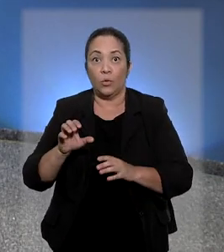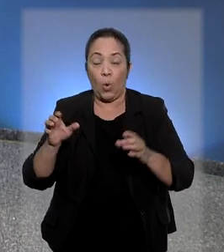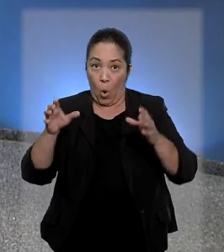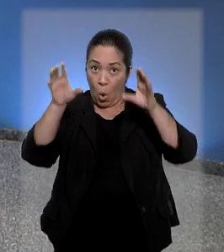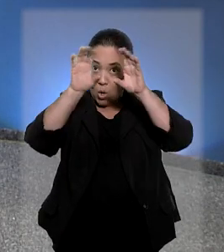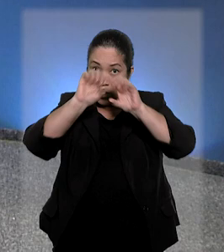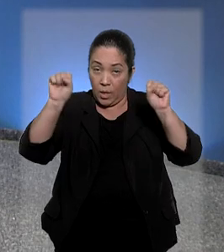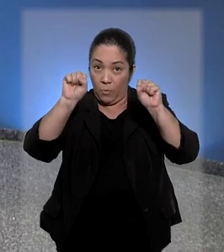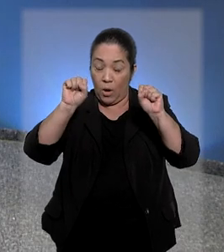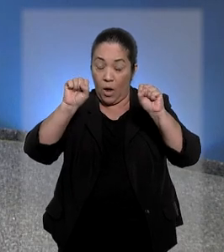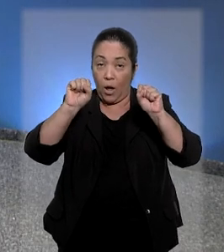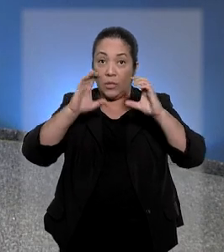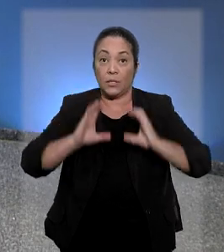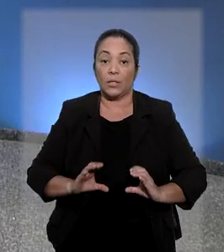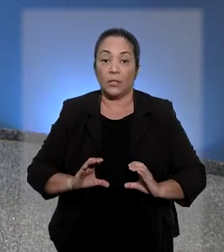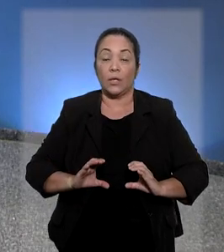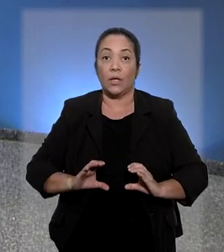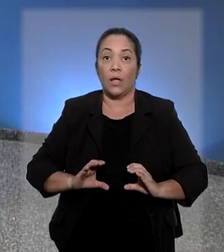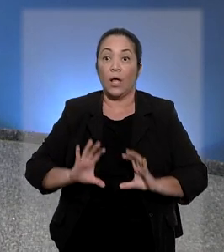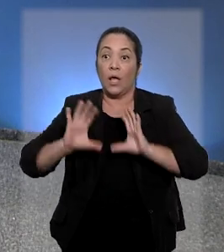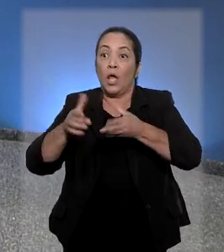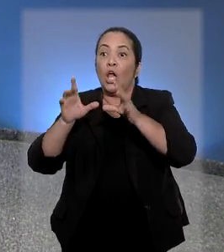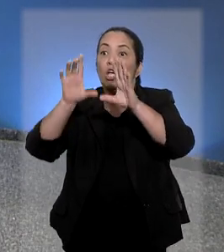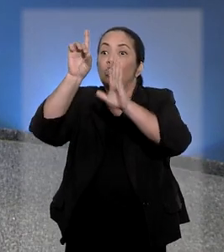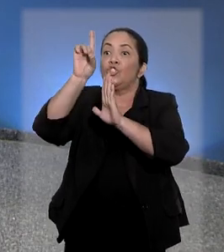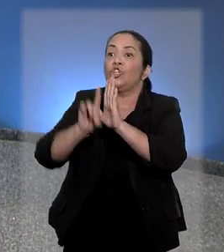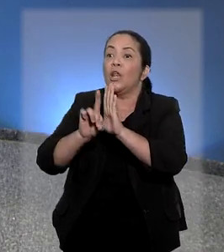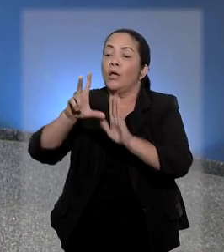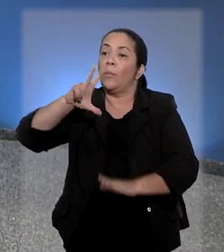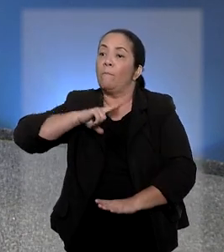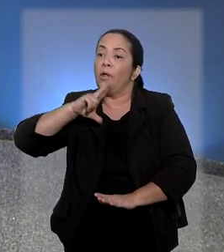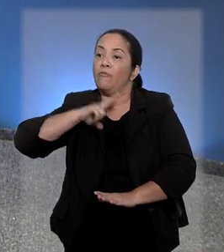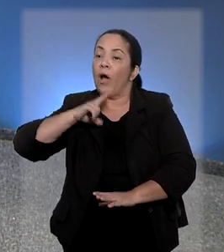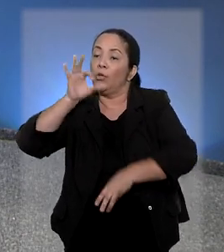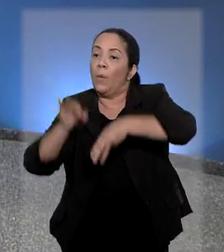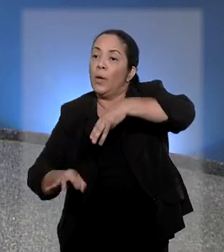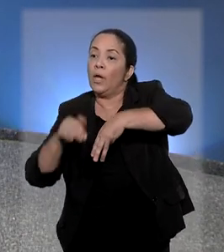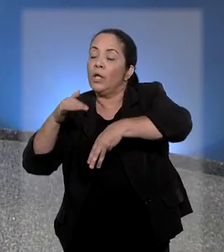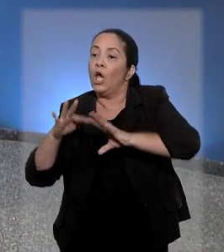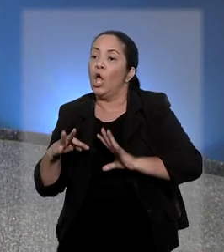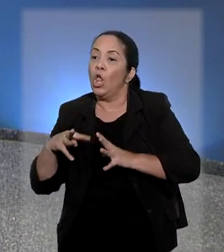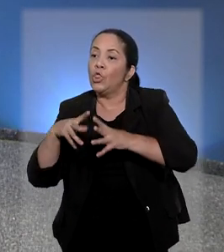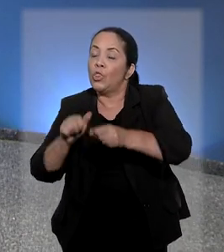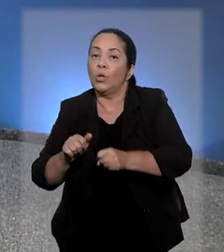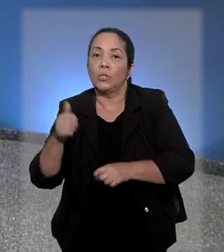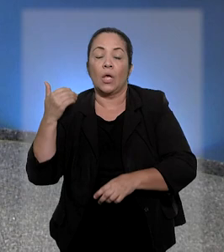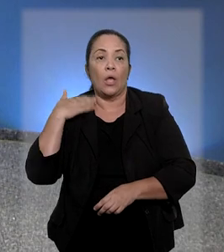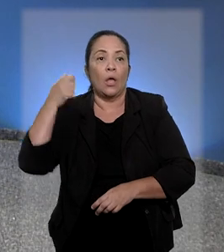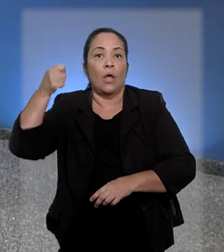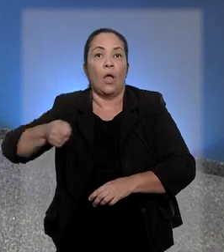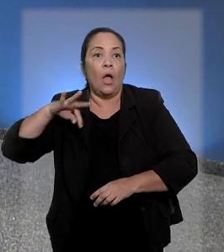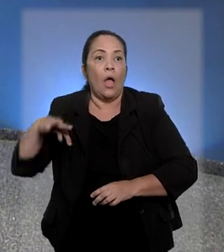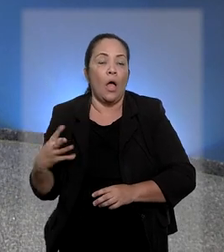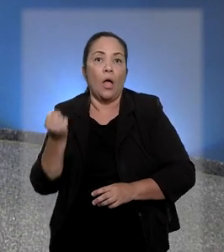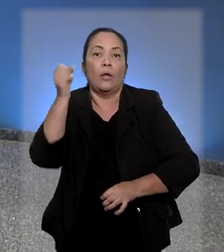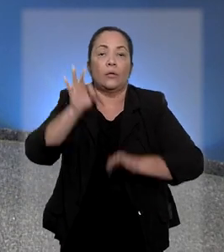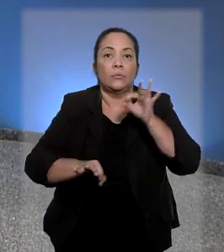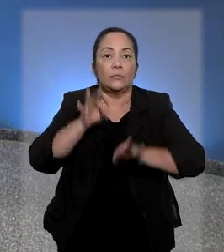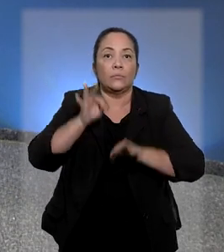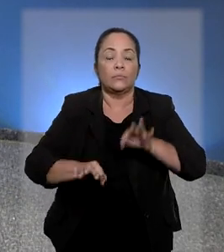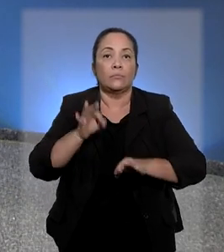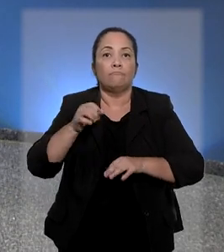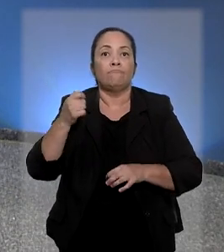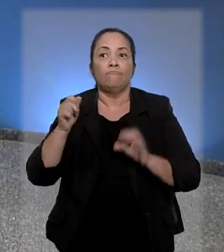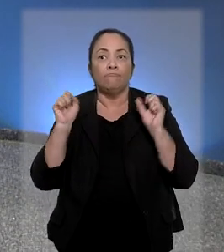Tribunal da Cidadania. Na sessão de direito privado, os ministros decidiram que o juiz da recuperação judicial